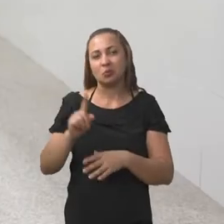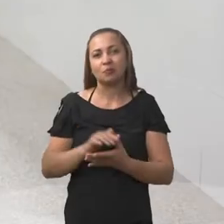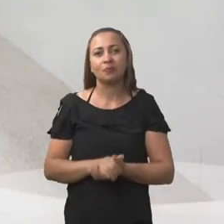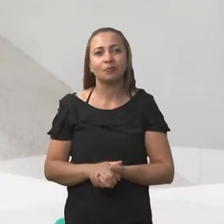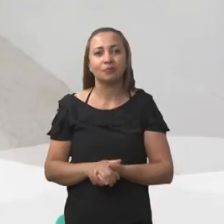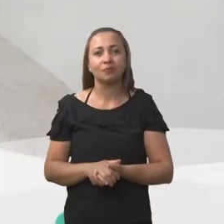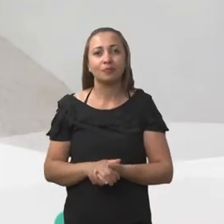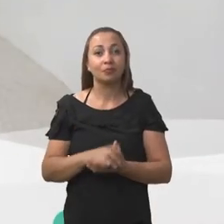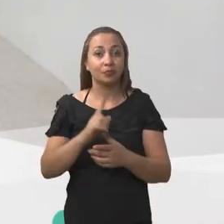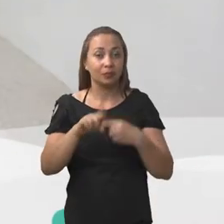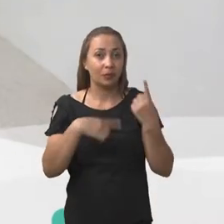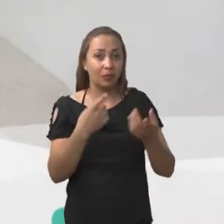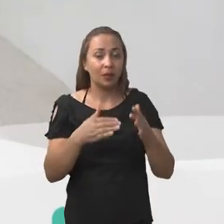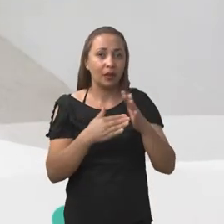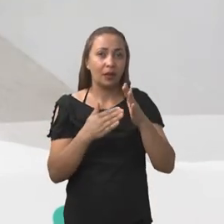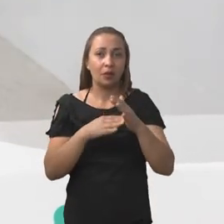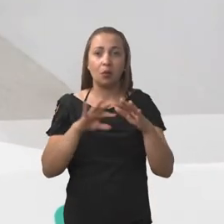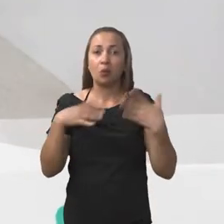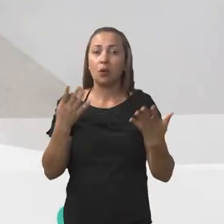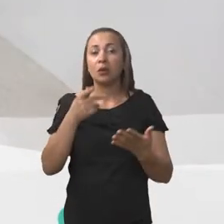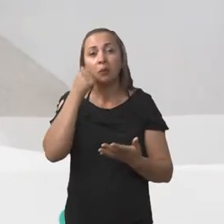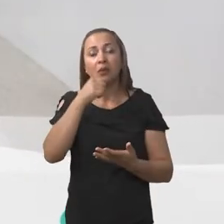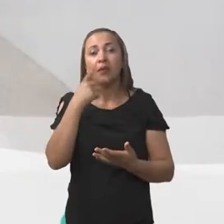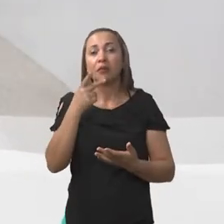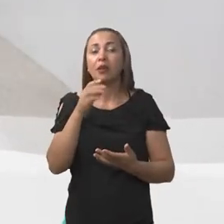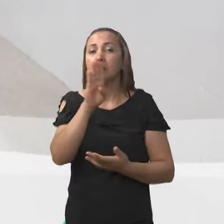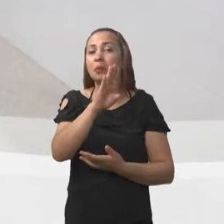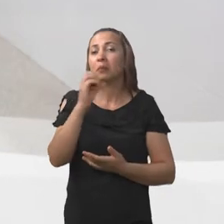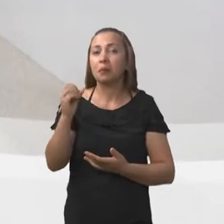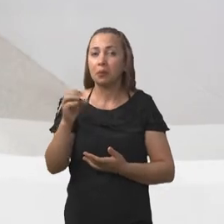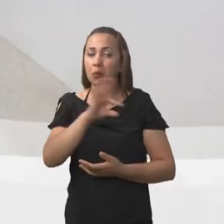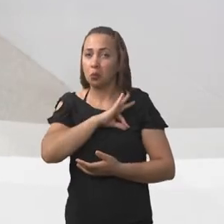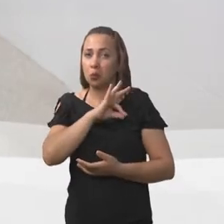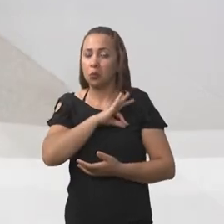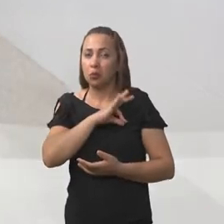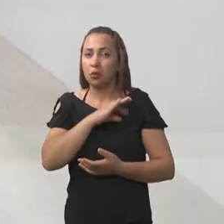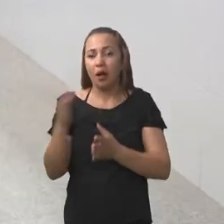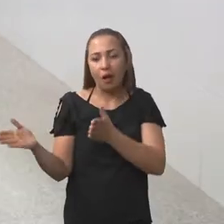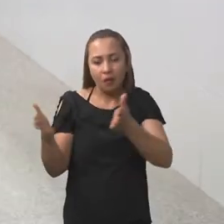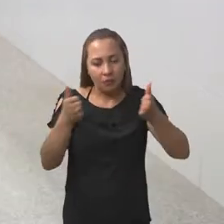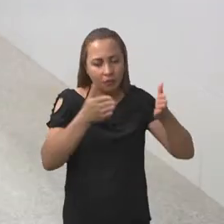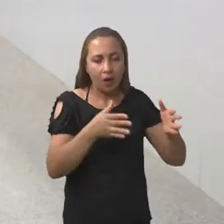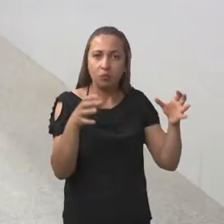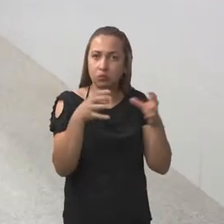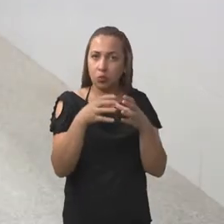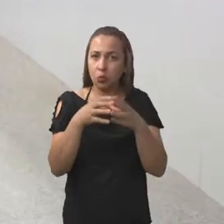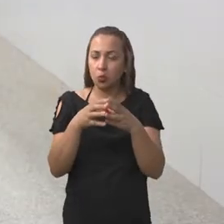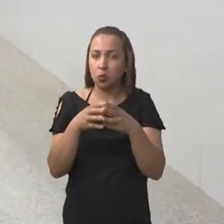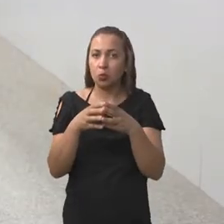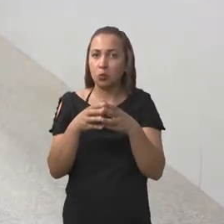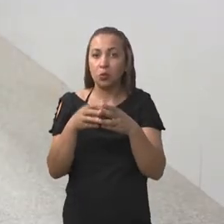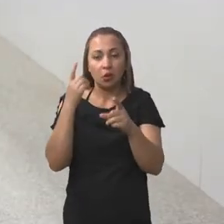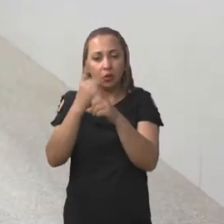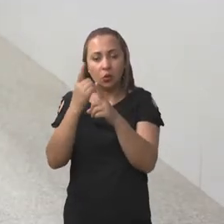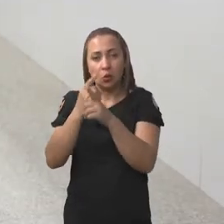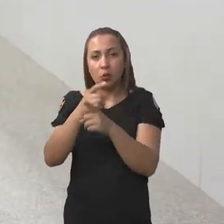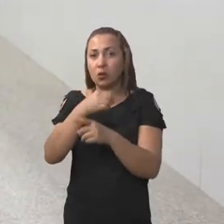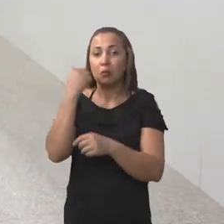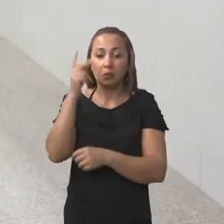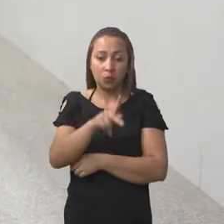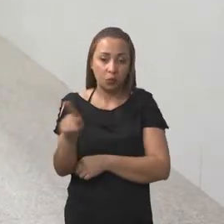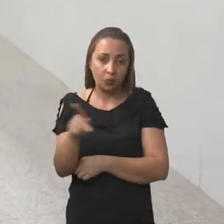dado momento, quando essa mulher faz o boletim de ocorrência, ele passa pela mediação, ele vem para um grupo, ele encontra a